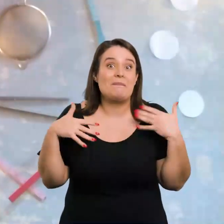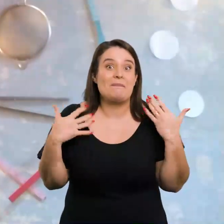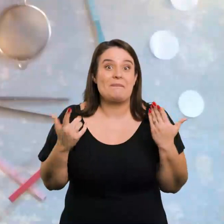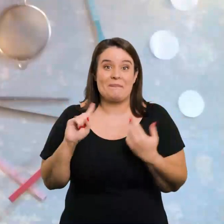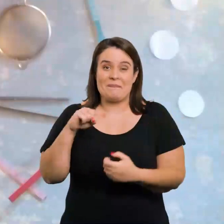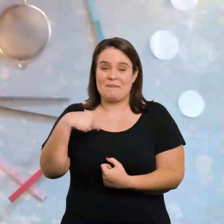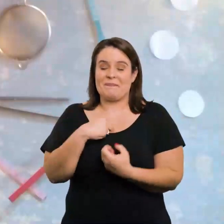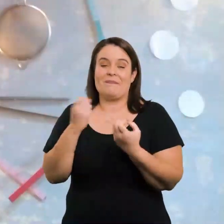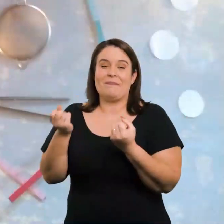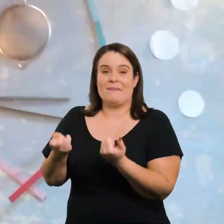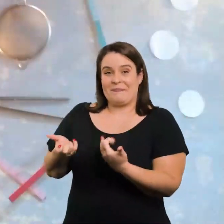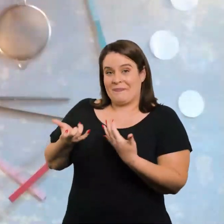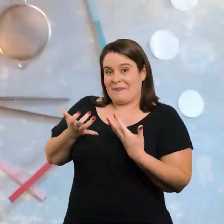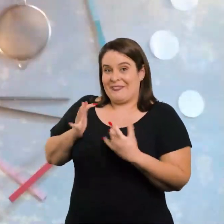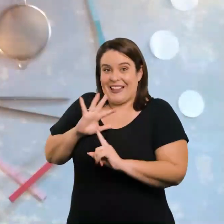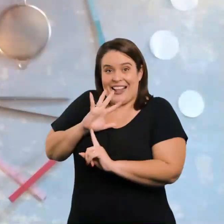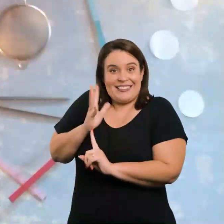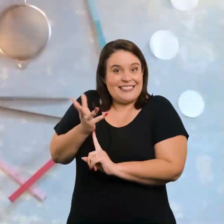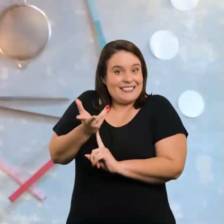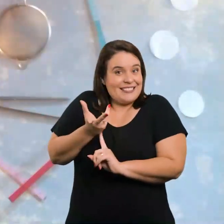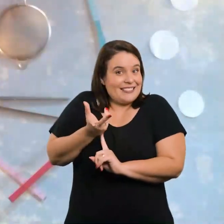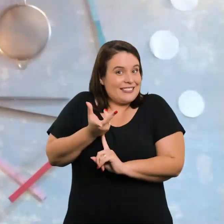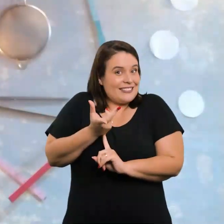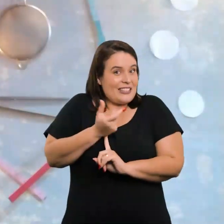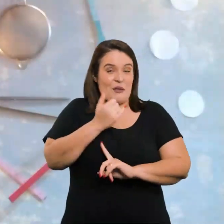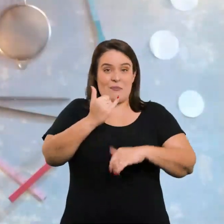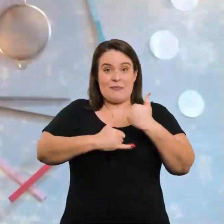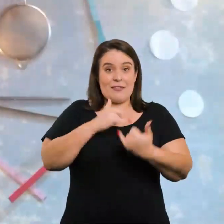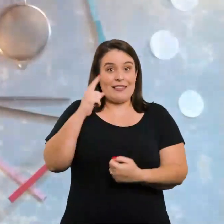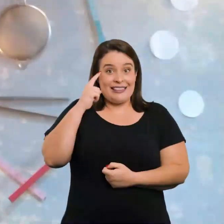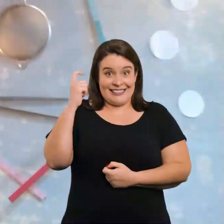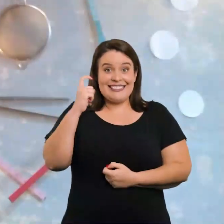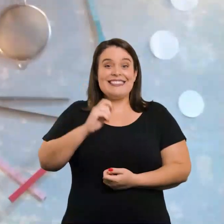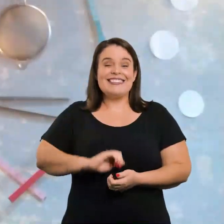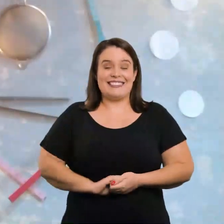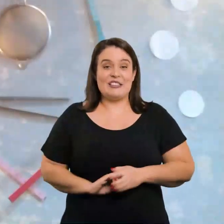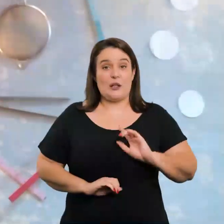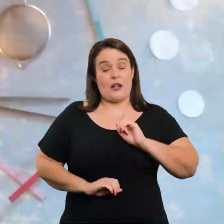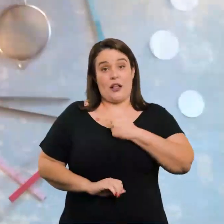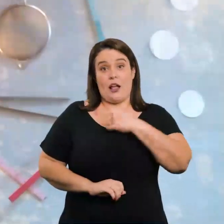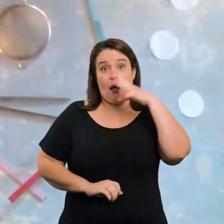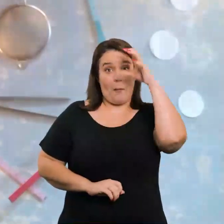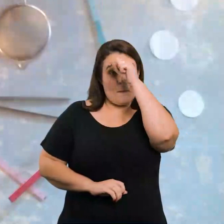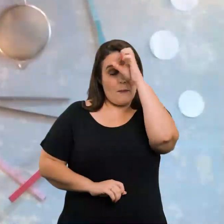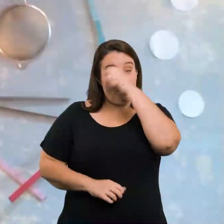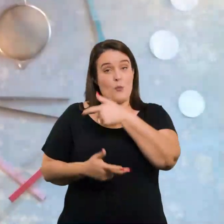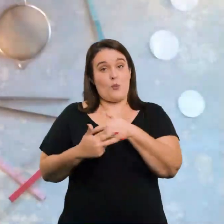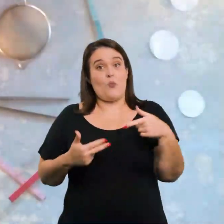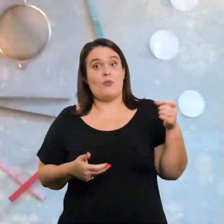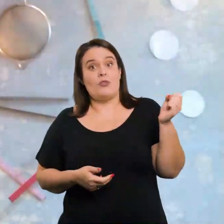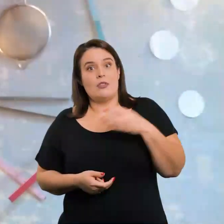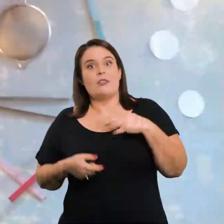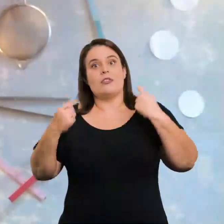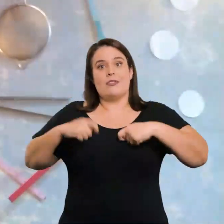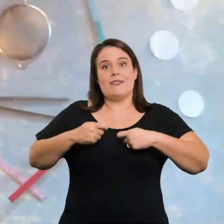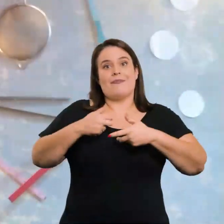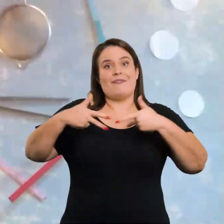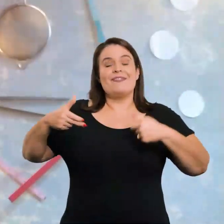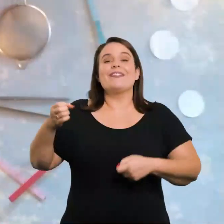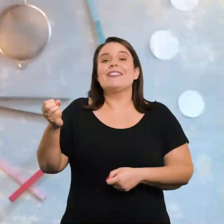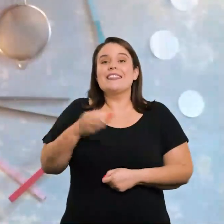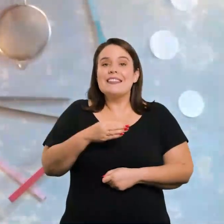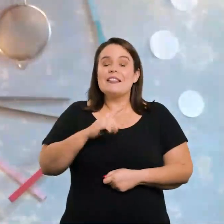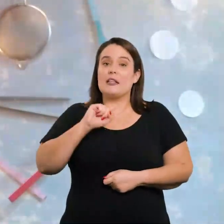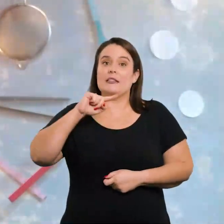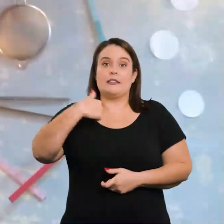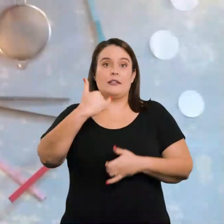tal a gente se inspirar em artistas para criar uma brincadeira? Porque quando a gente aprende algo novo, a gente pesquisa algo novo